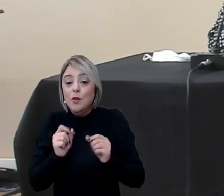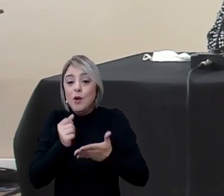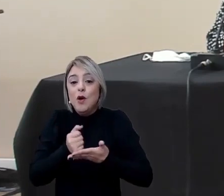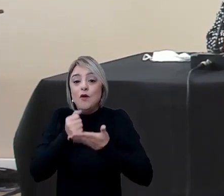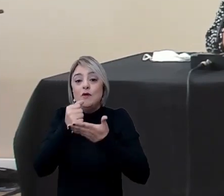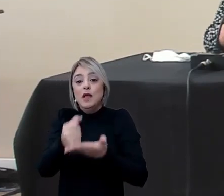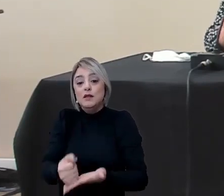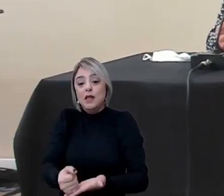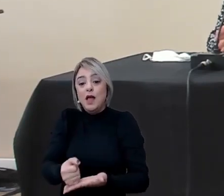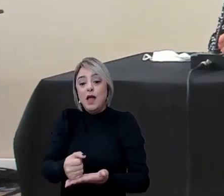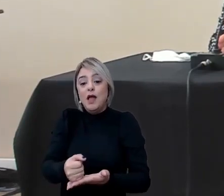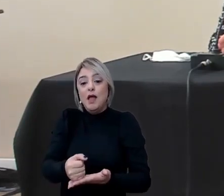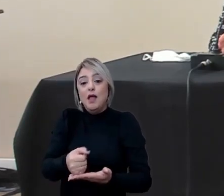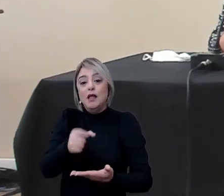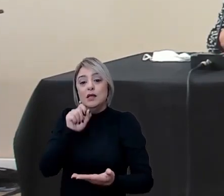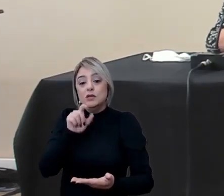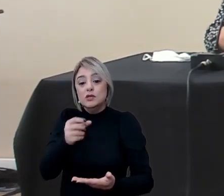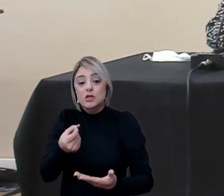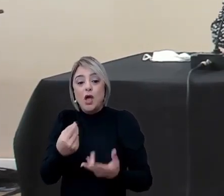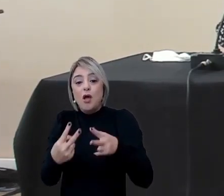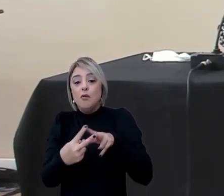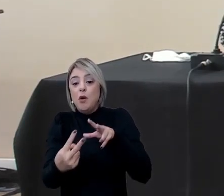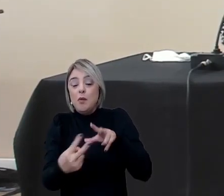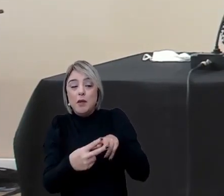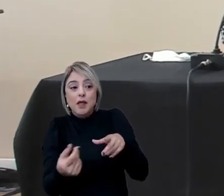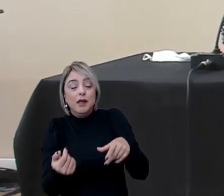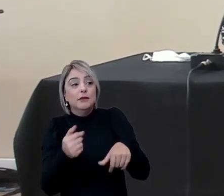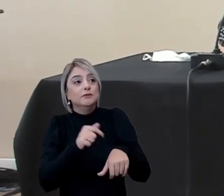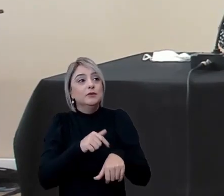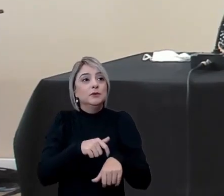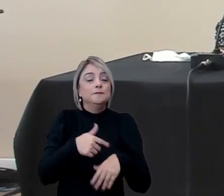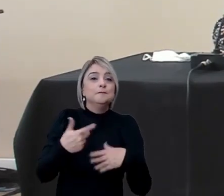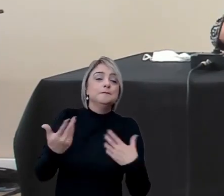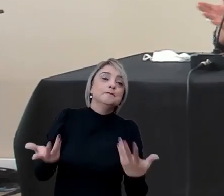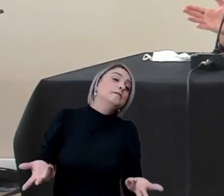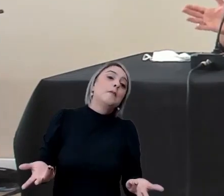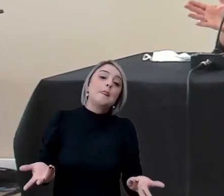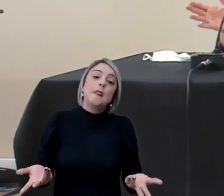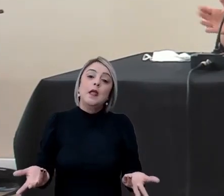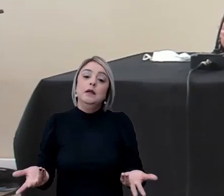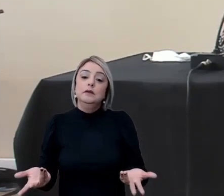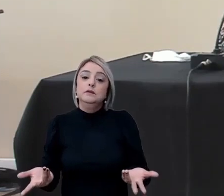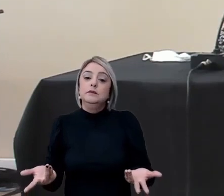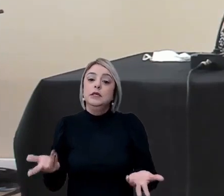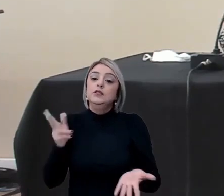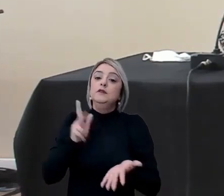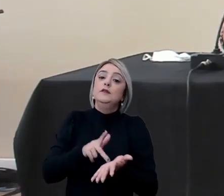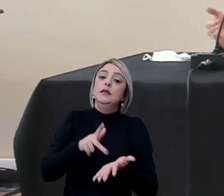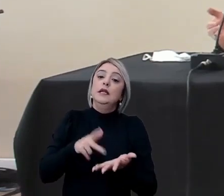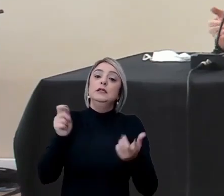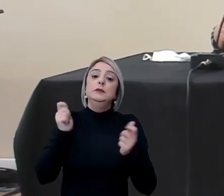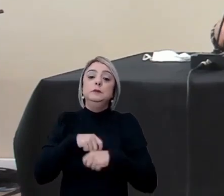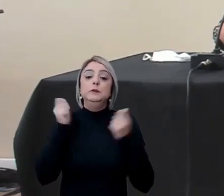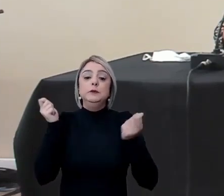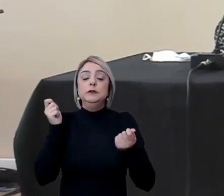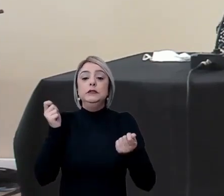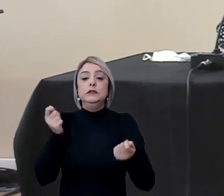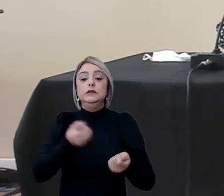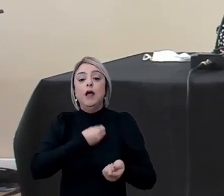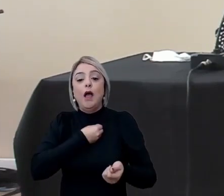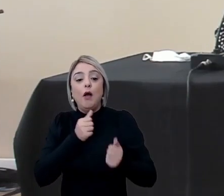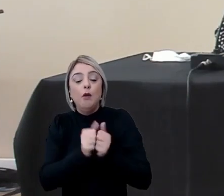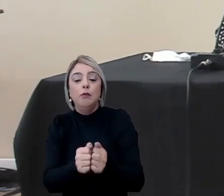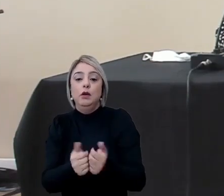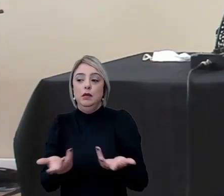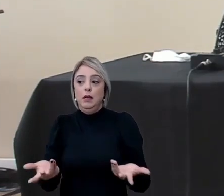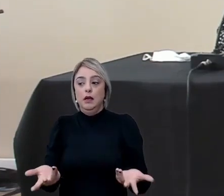ofertada em uma modalidade ou em um momento quando fosse de fato impossível para que vocês pudessem